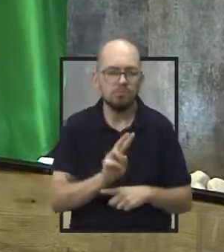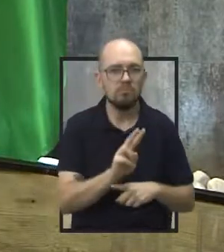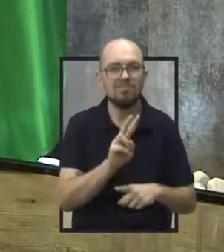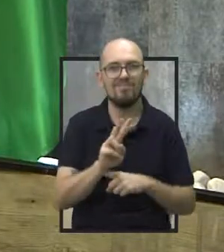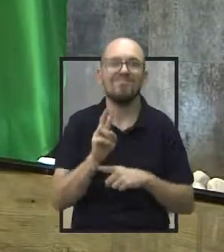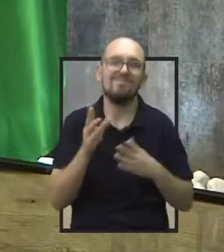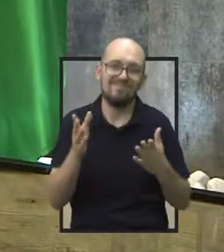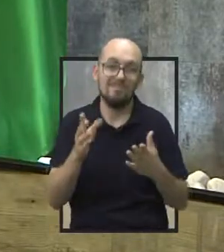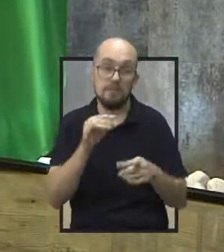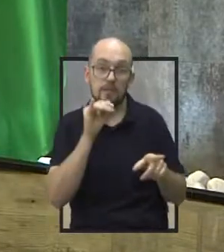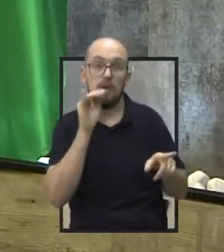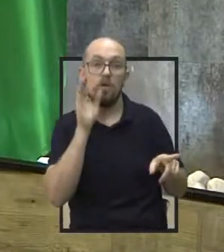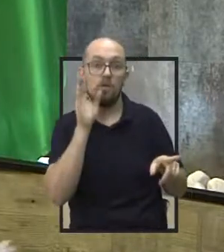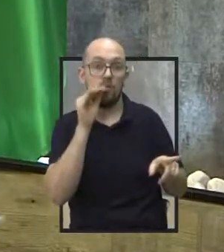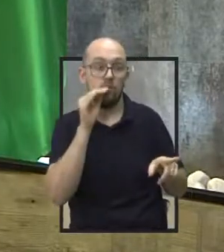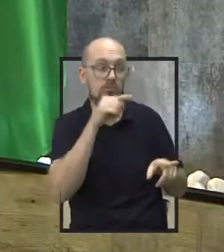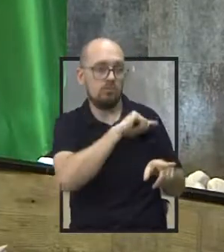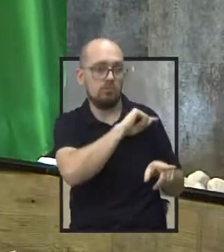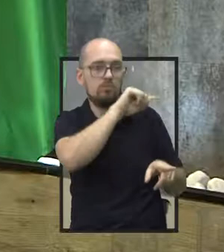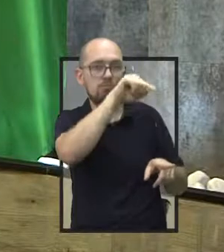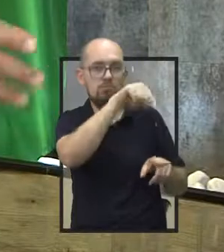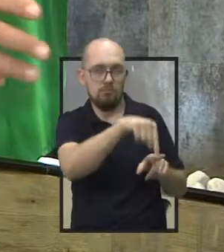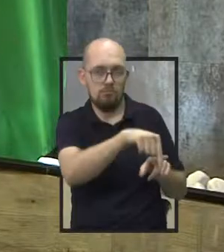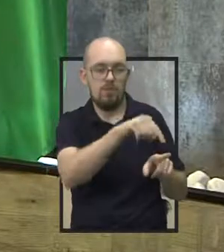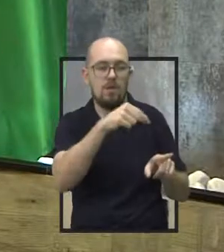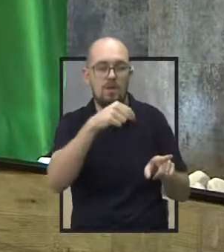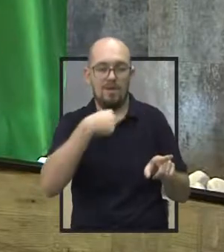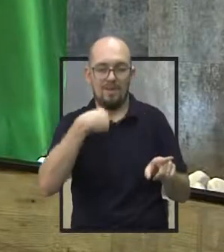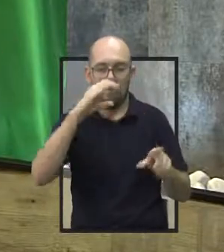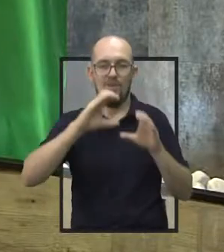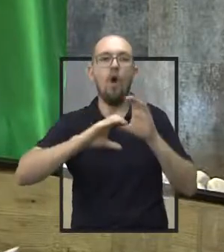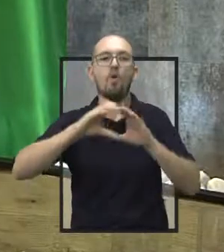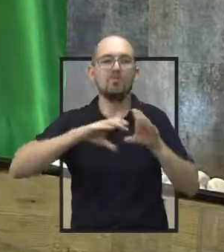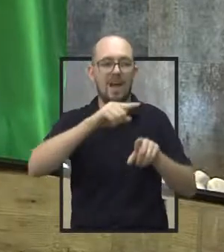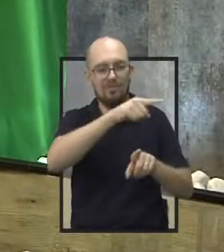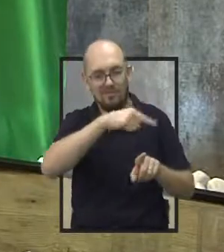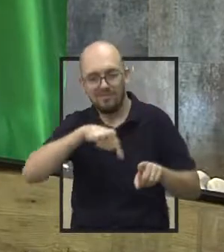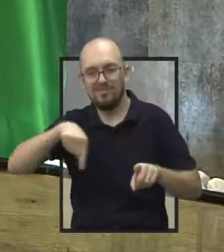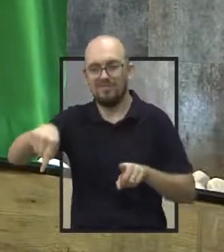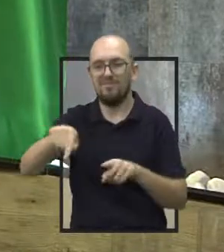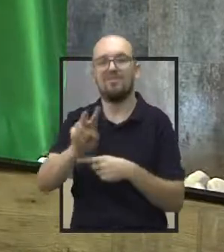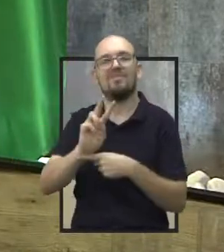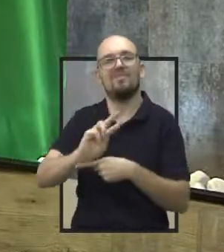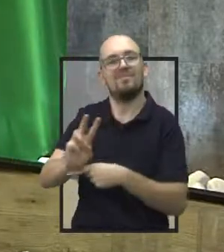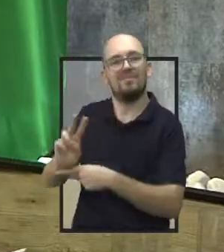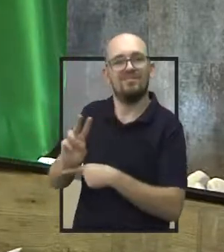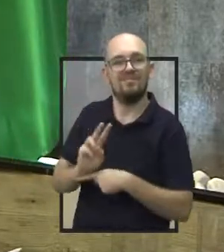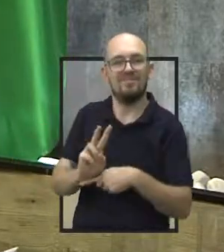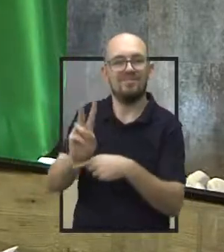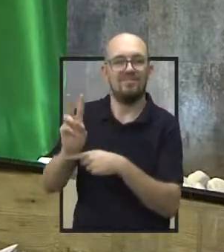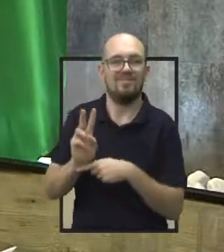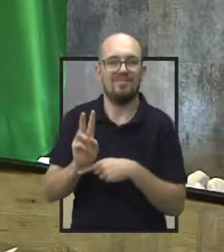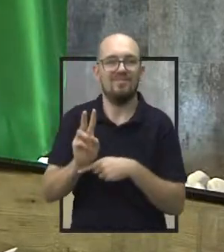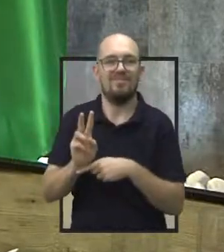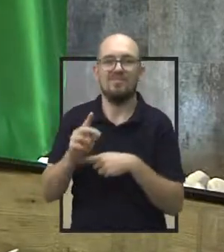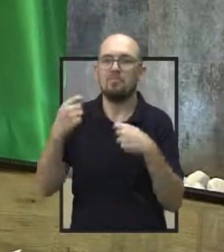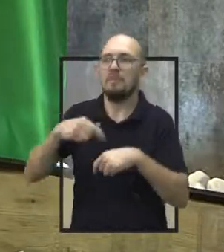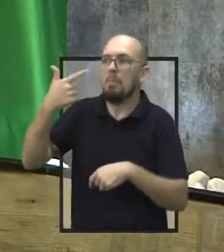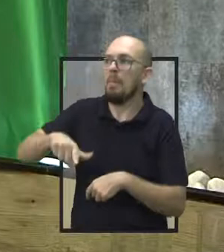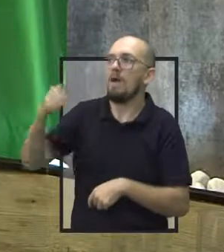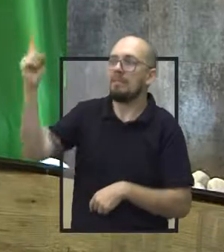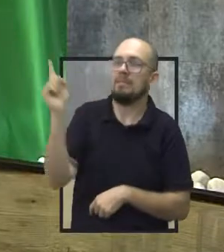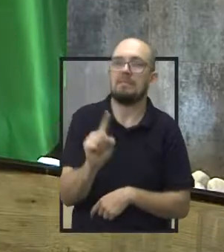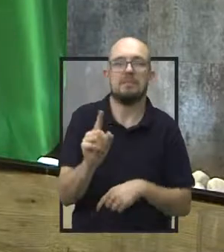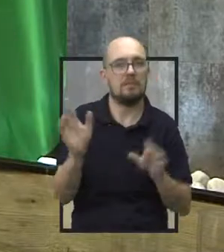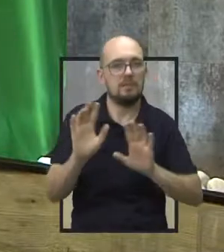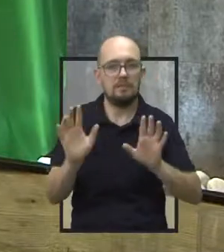condição de colocar os funcionários concursados para ajudar a olhar, vai reduzir bastante a possibilidade de acontecer ali